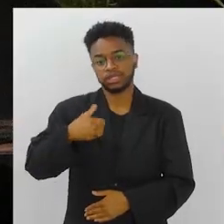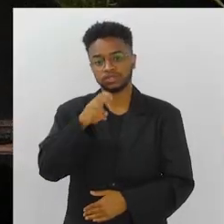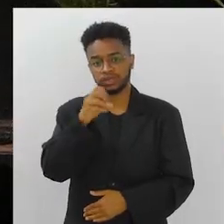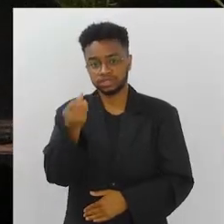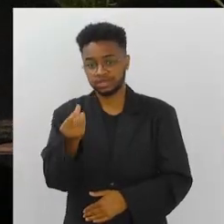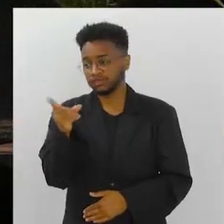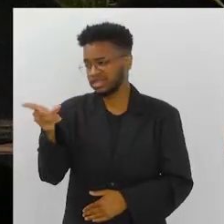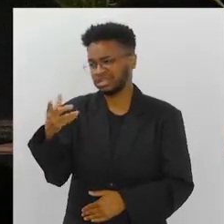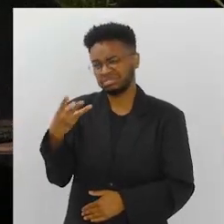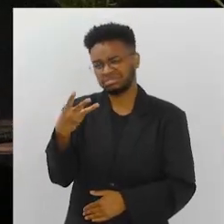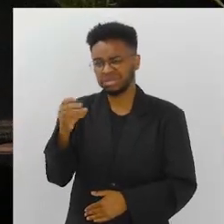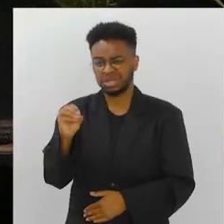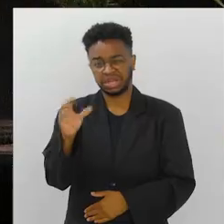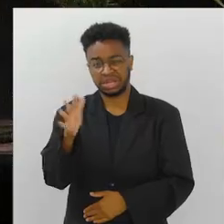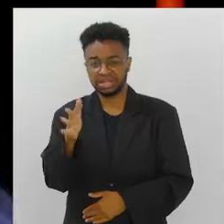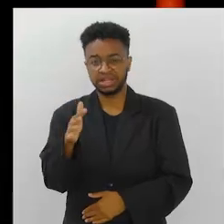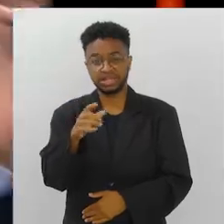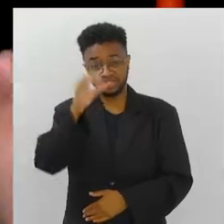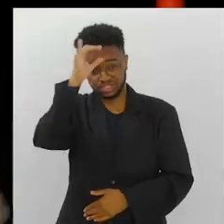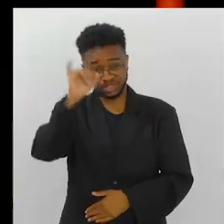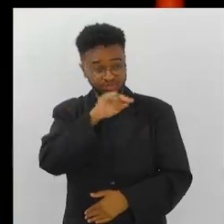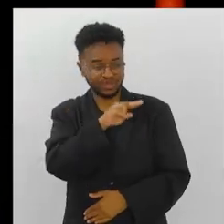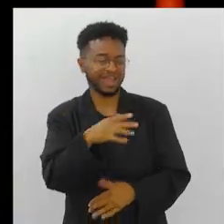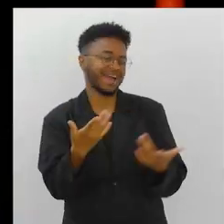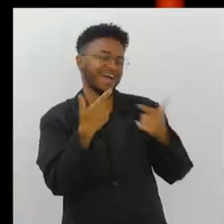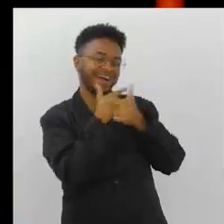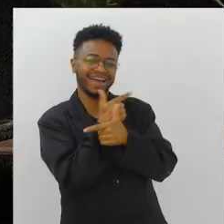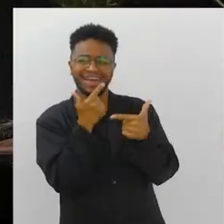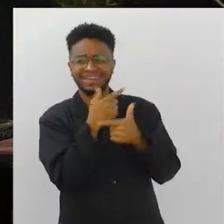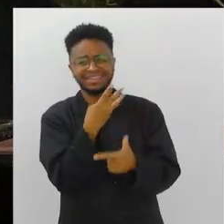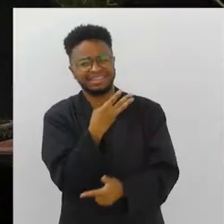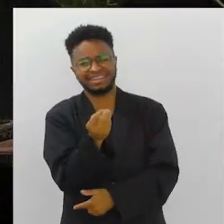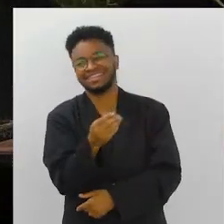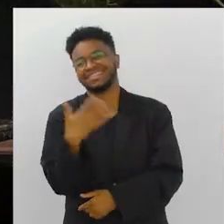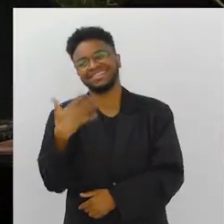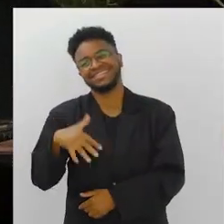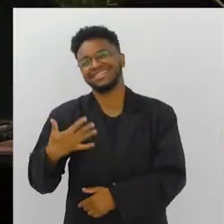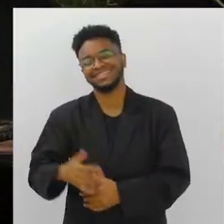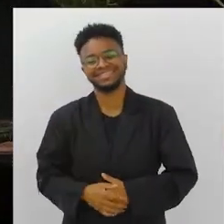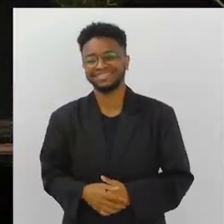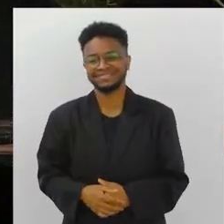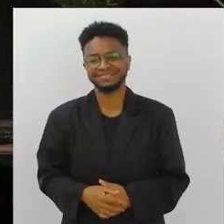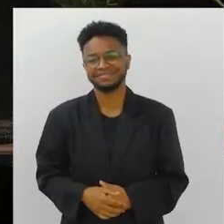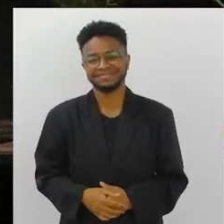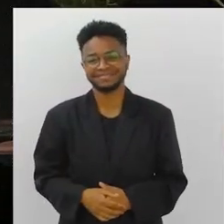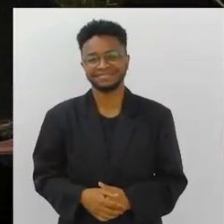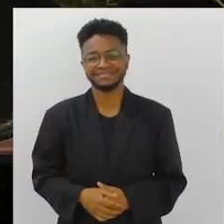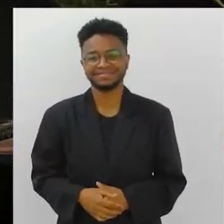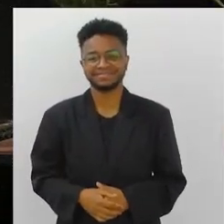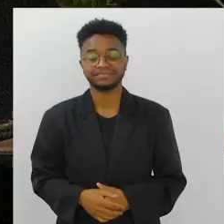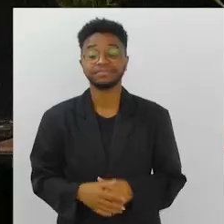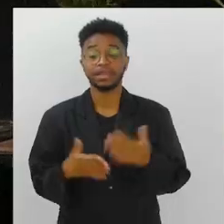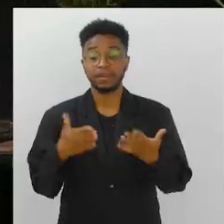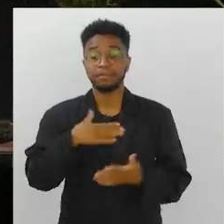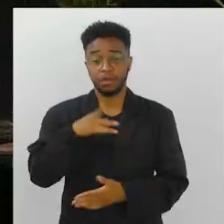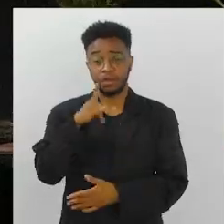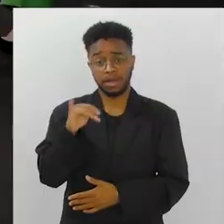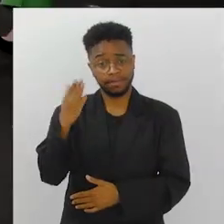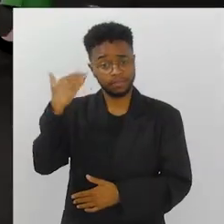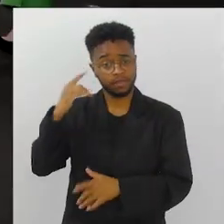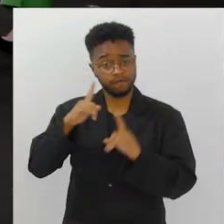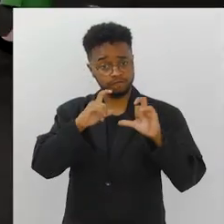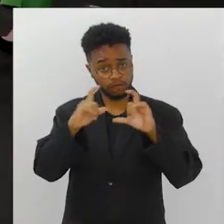56 anos, você com seus 30 e pouco, te ajudo. Não, não precisa falar a idade, não. Eu vivi isso em casa. Meu pai foi